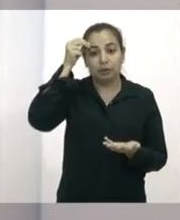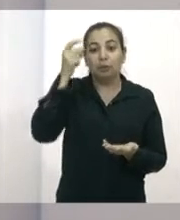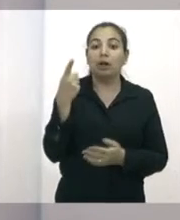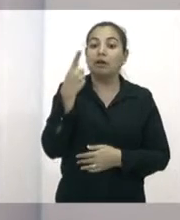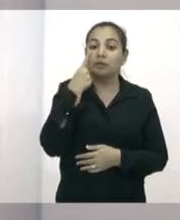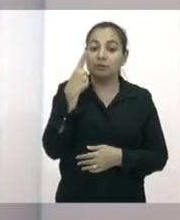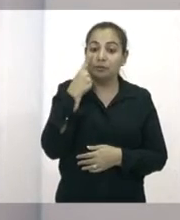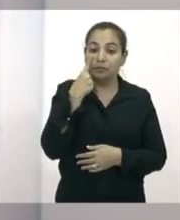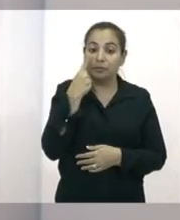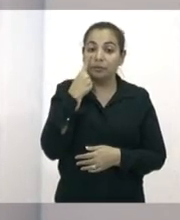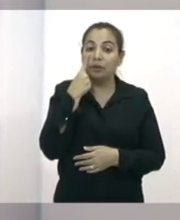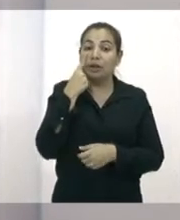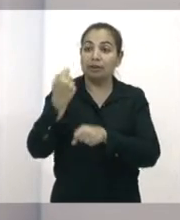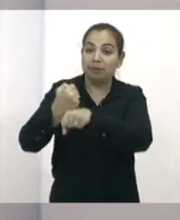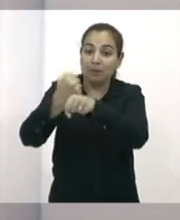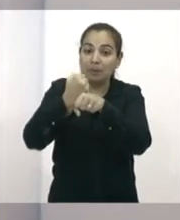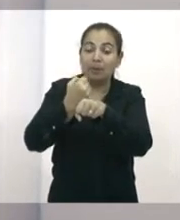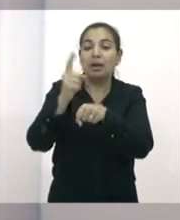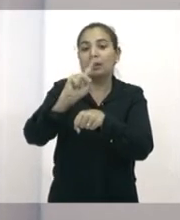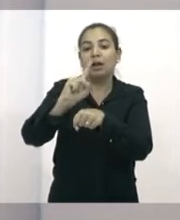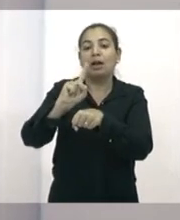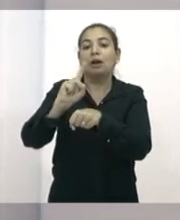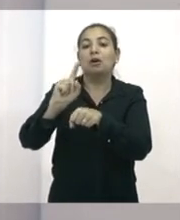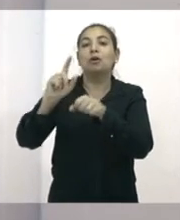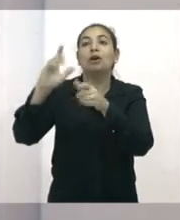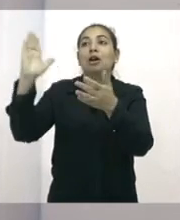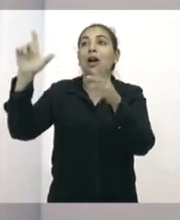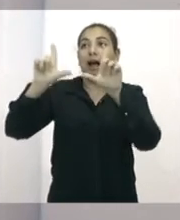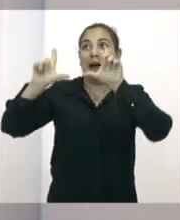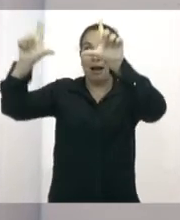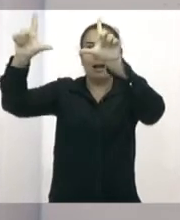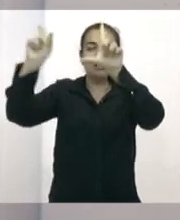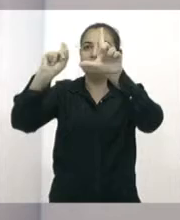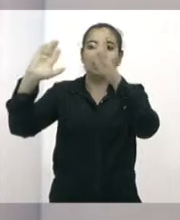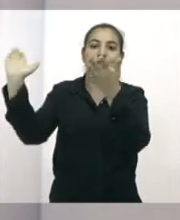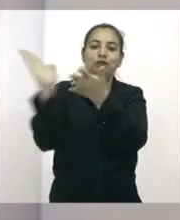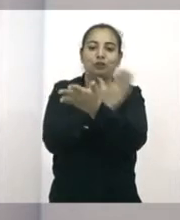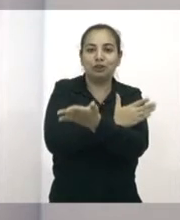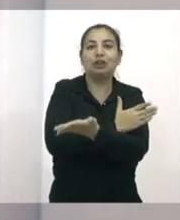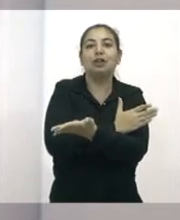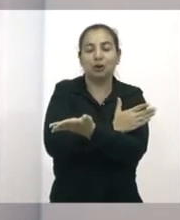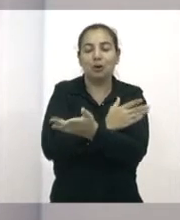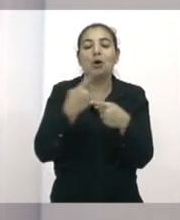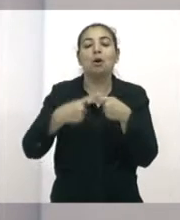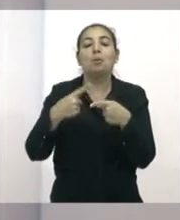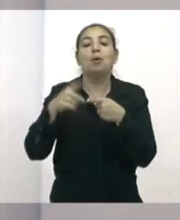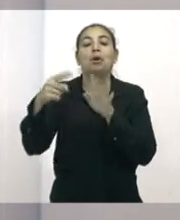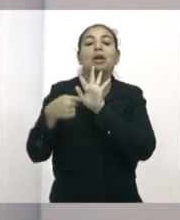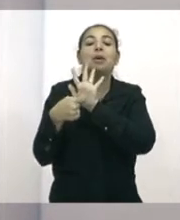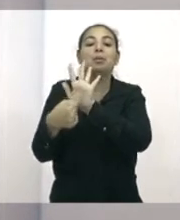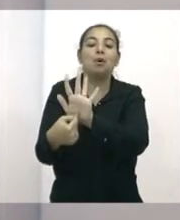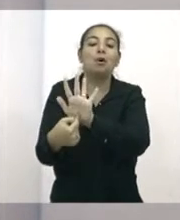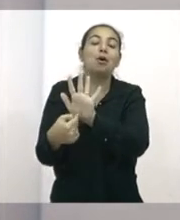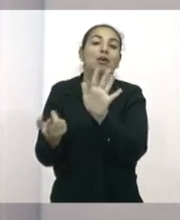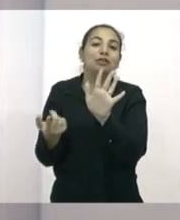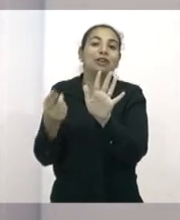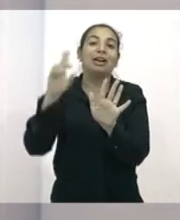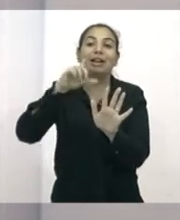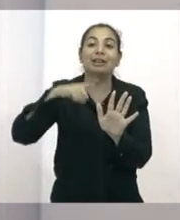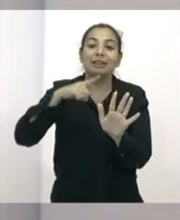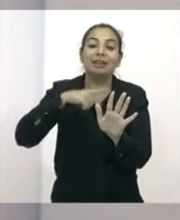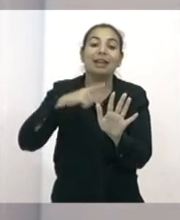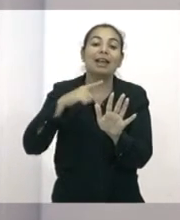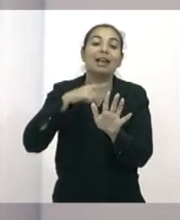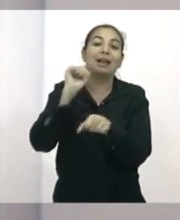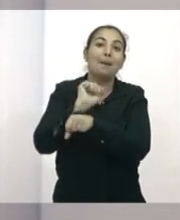de garantir a execução do serviço, foi retirar a placa da obra, porque mostrava, era uma prova contra a Prefeitura do